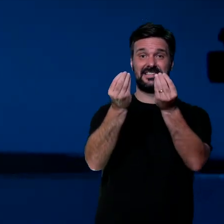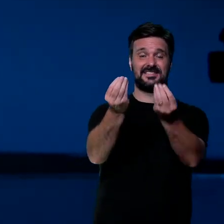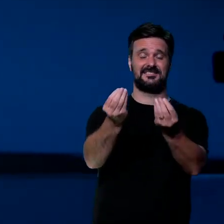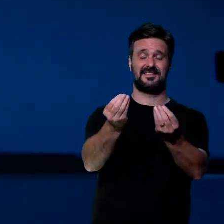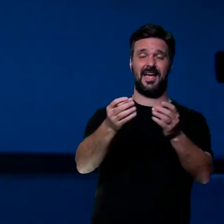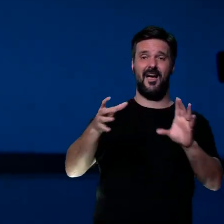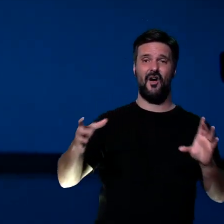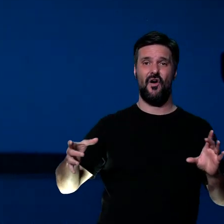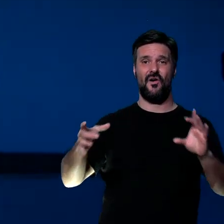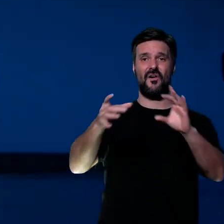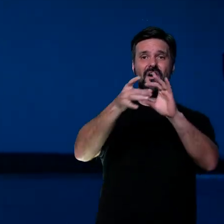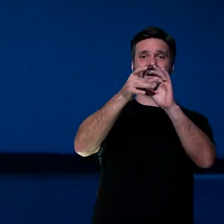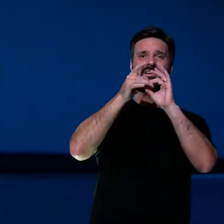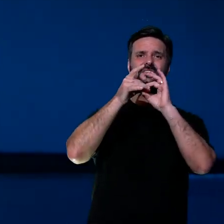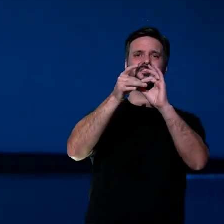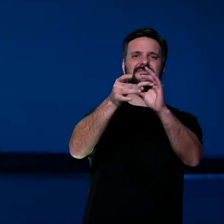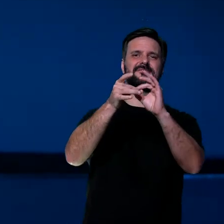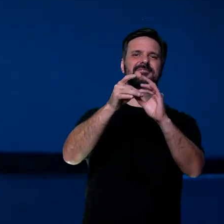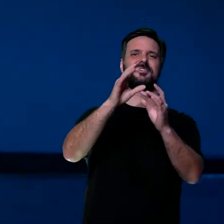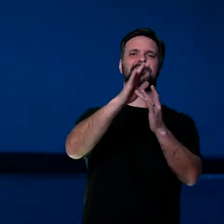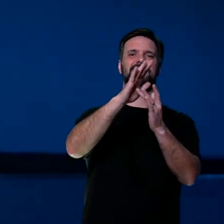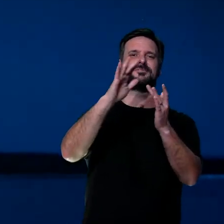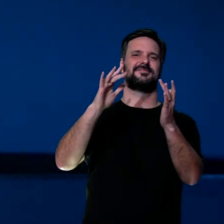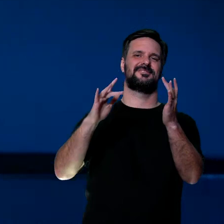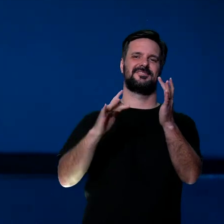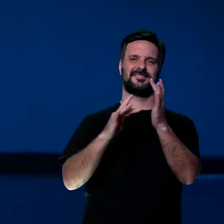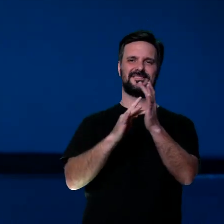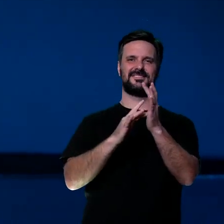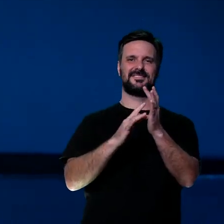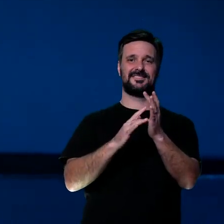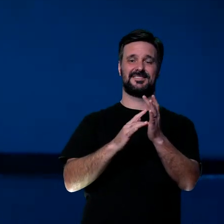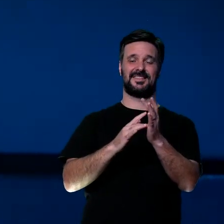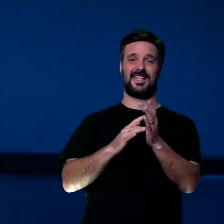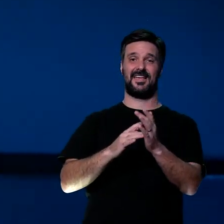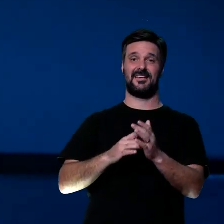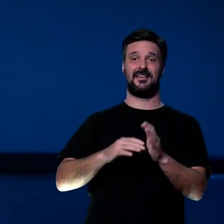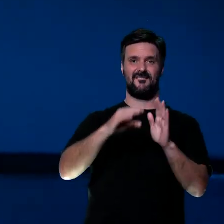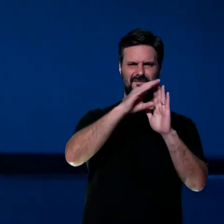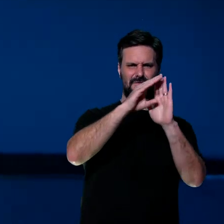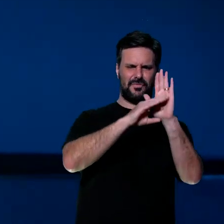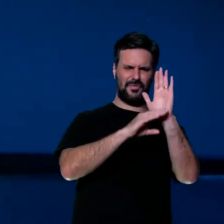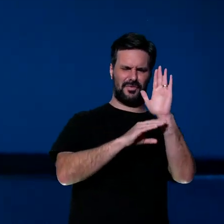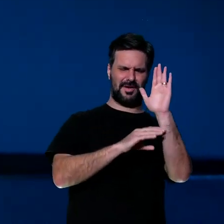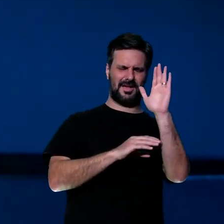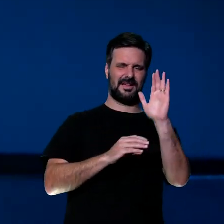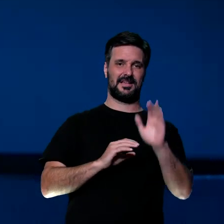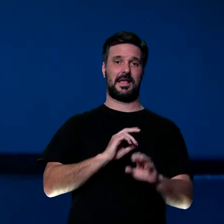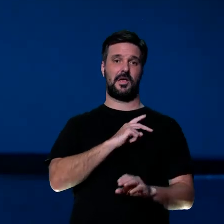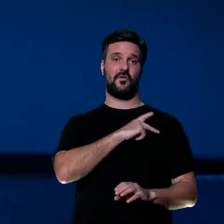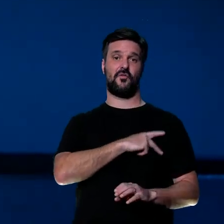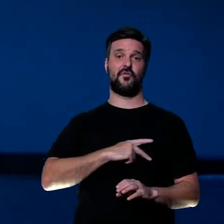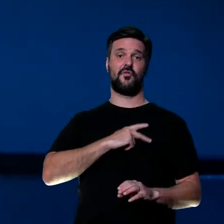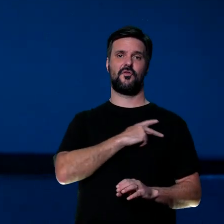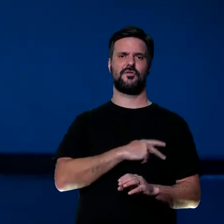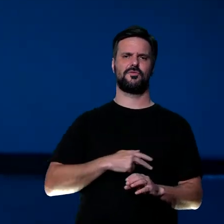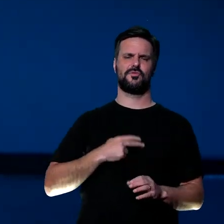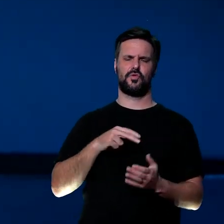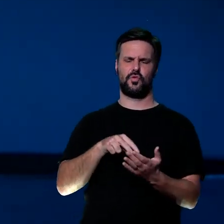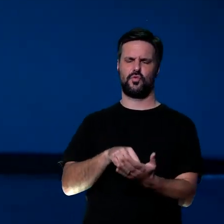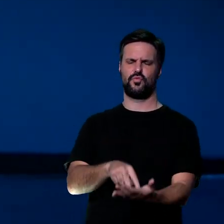conectado, enraizado em Jesus, então o resumo, do que Paulo está falando aqui, é permaneçam